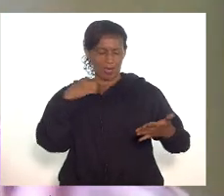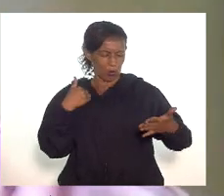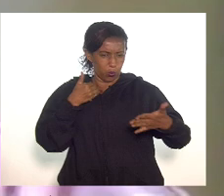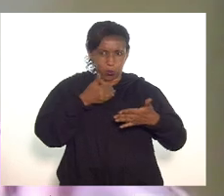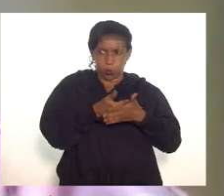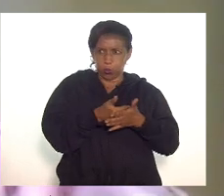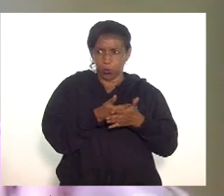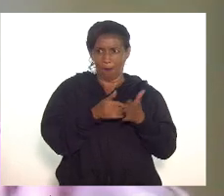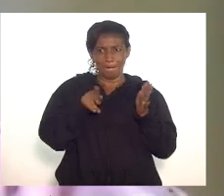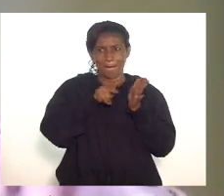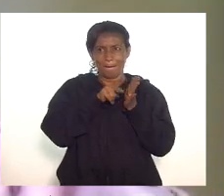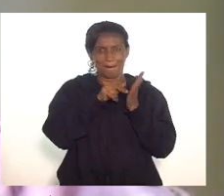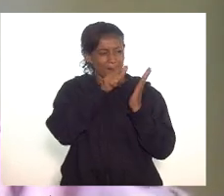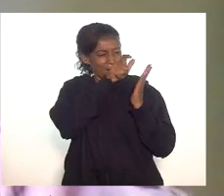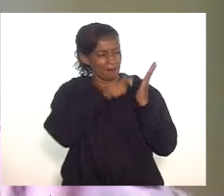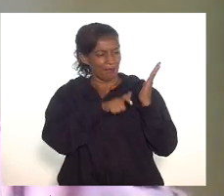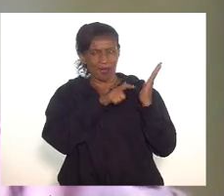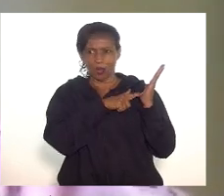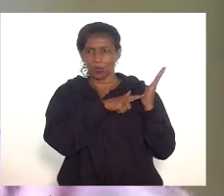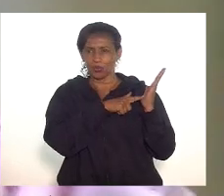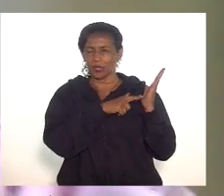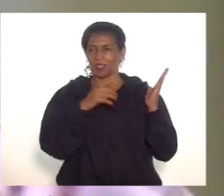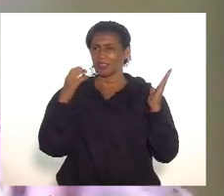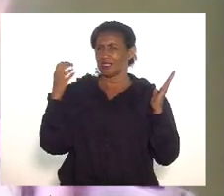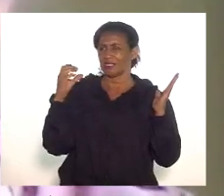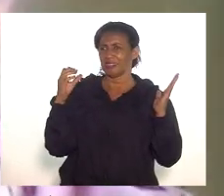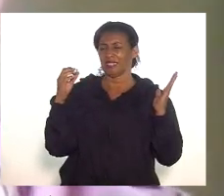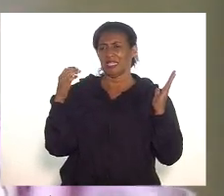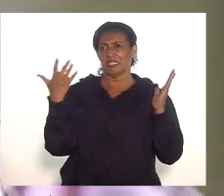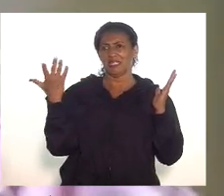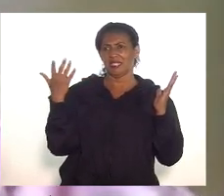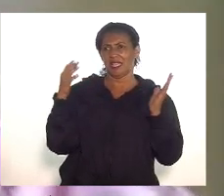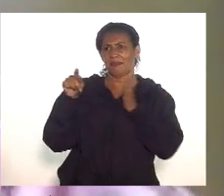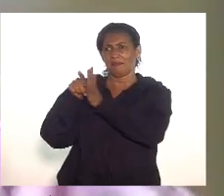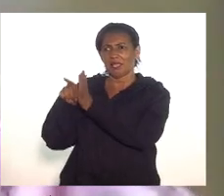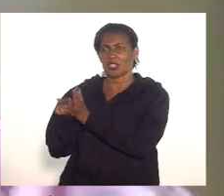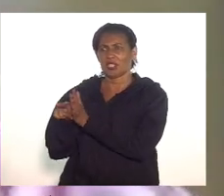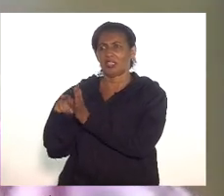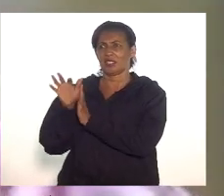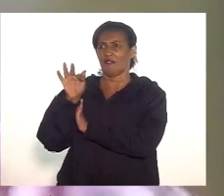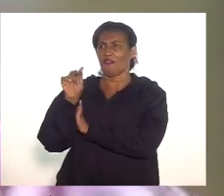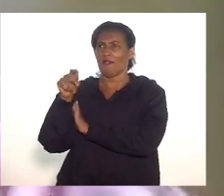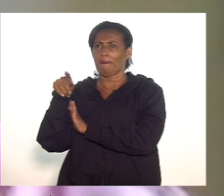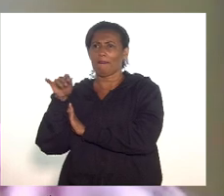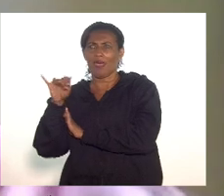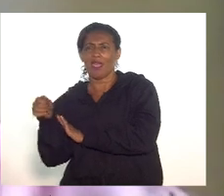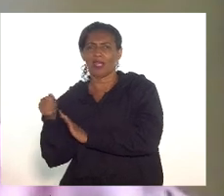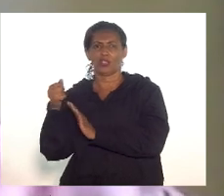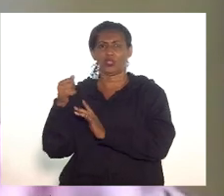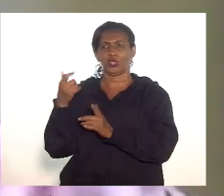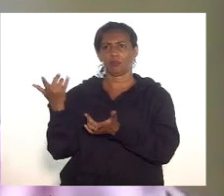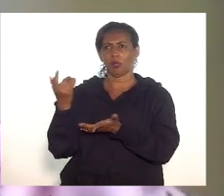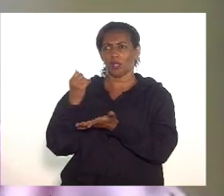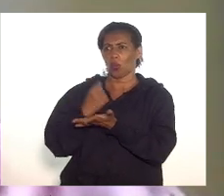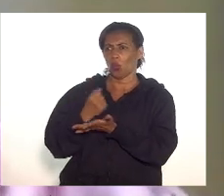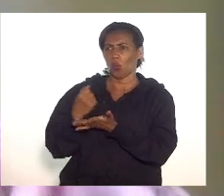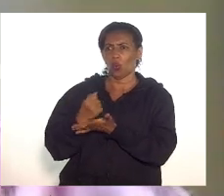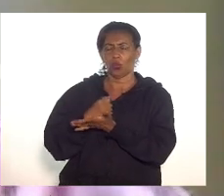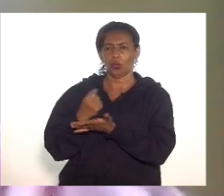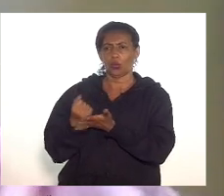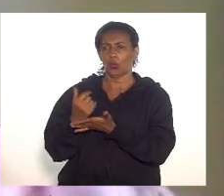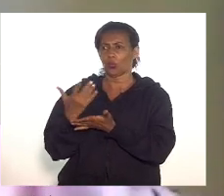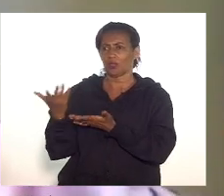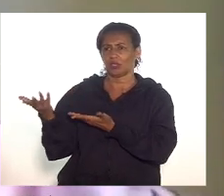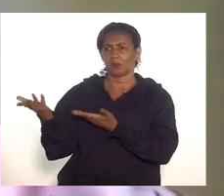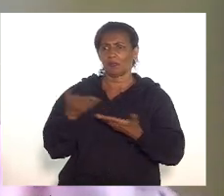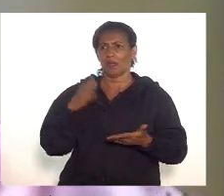as instituições de ciência e pesquisa do Rio de Janeiro, a Faperge, e a possibilidade que possam contratar temporariamente